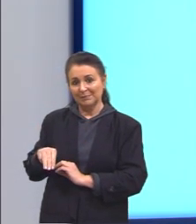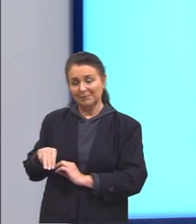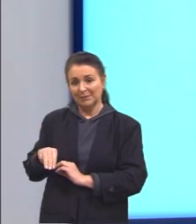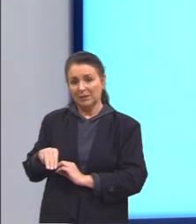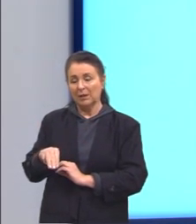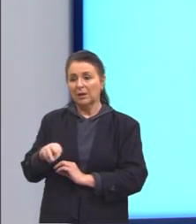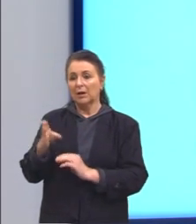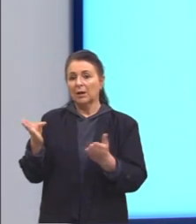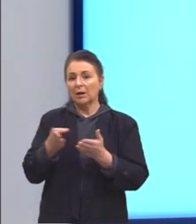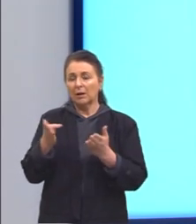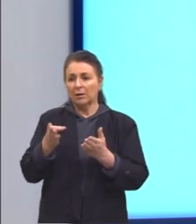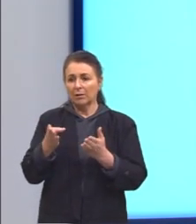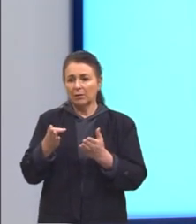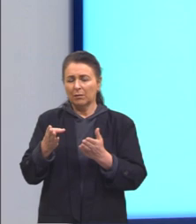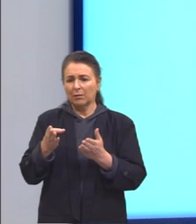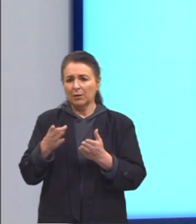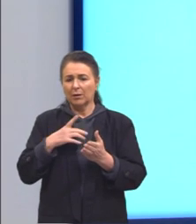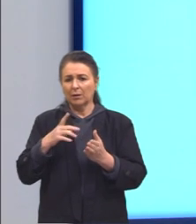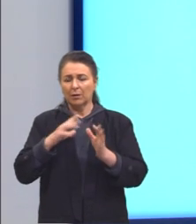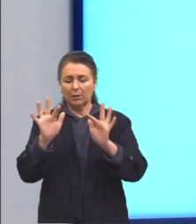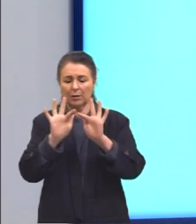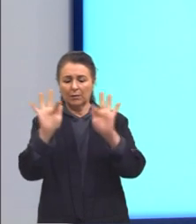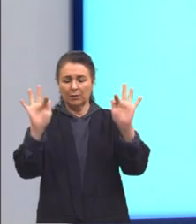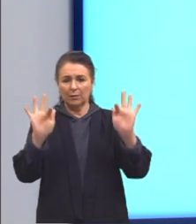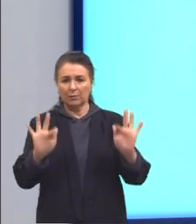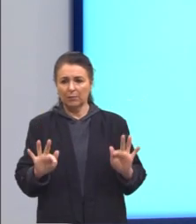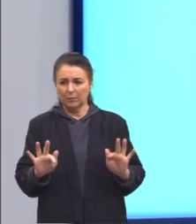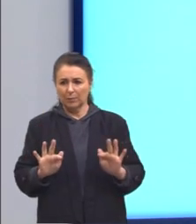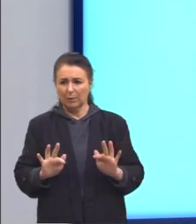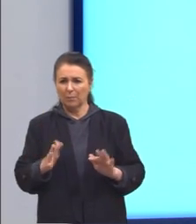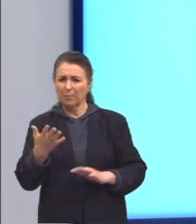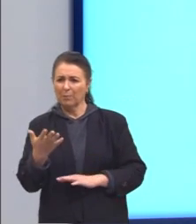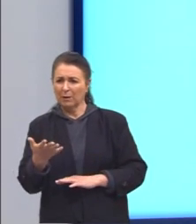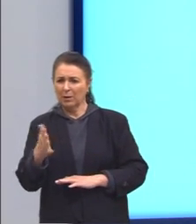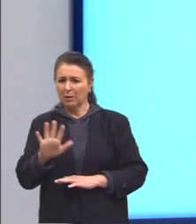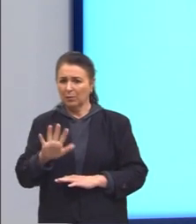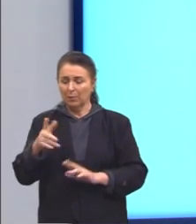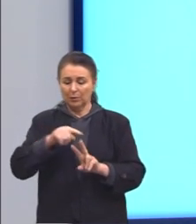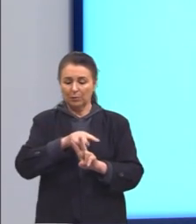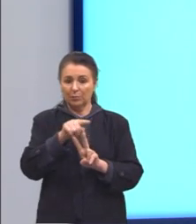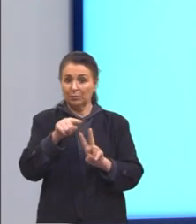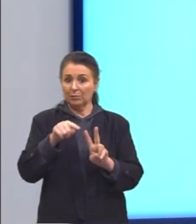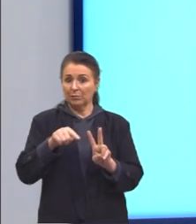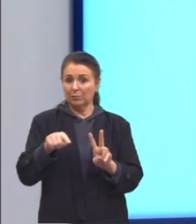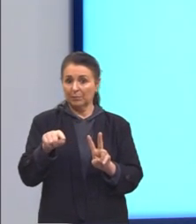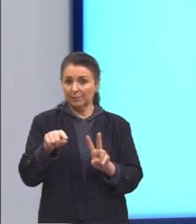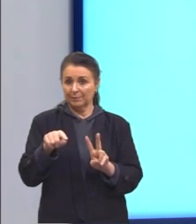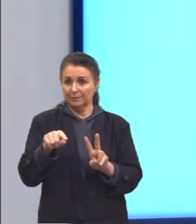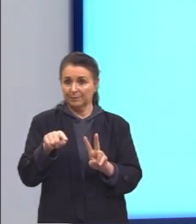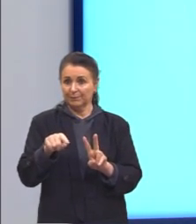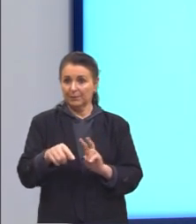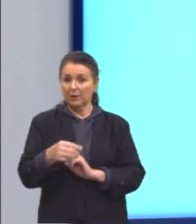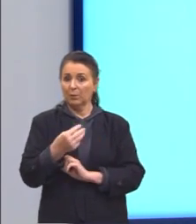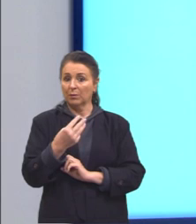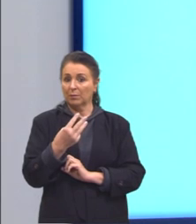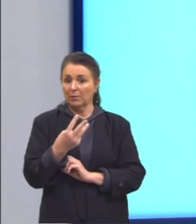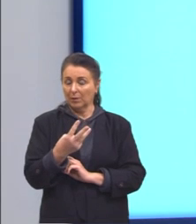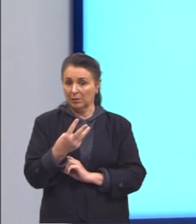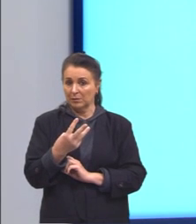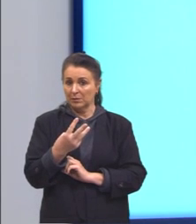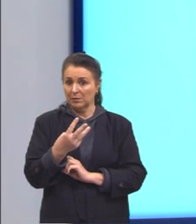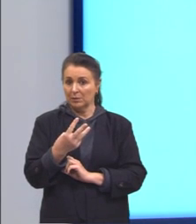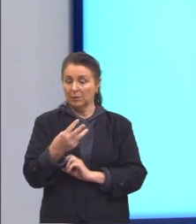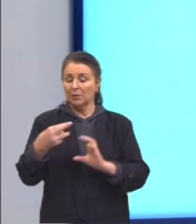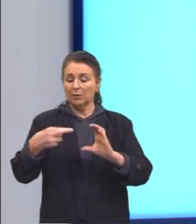Colocando agora a informação na nossa fórmula, o valor aproximado para π, que nós vamos utilizar o 3 e o